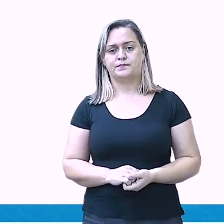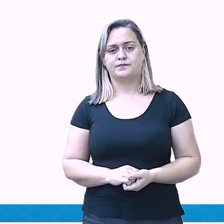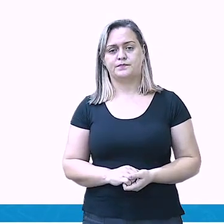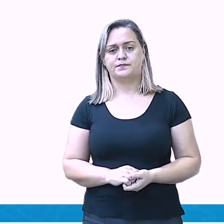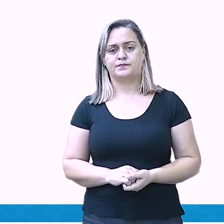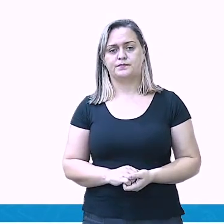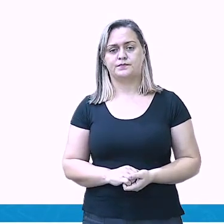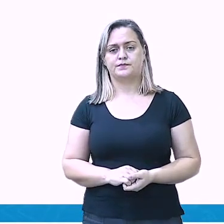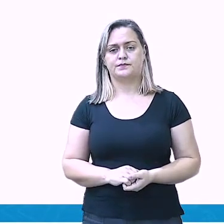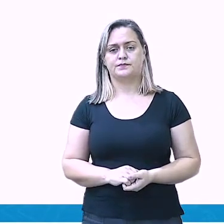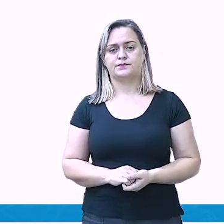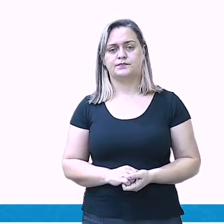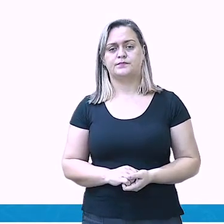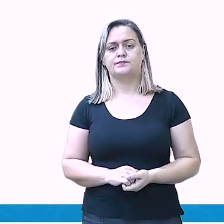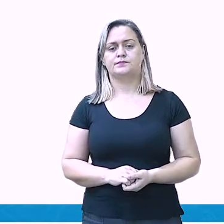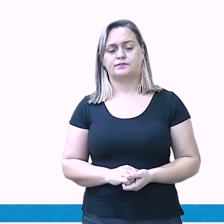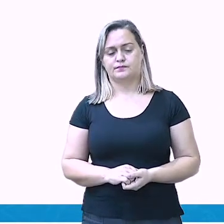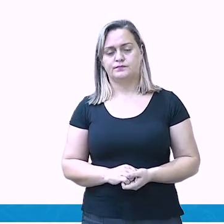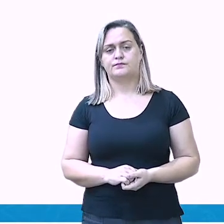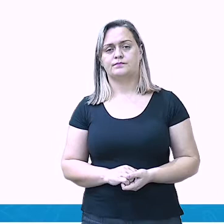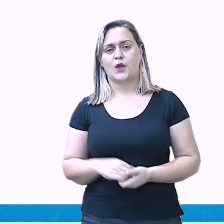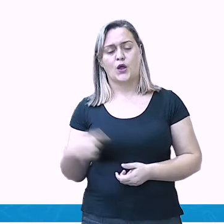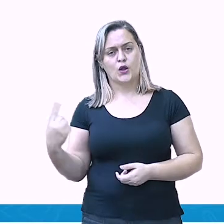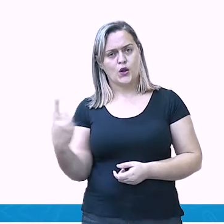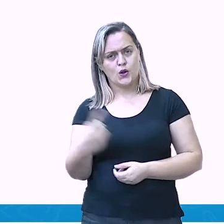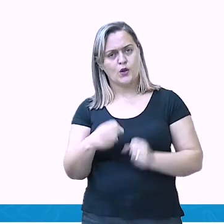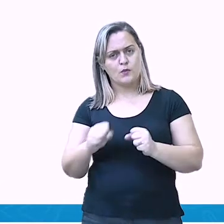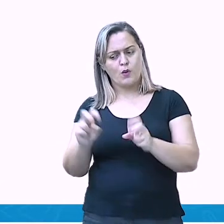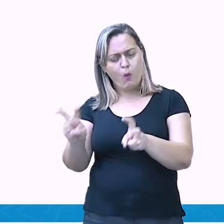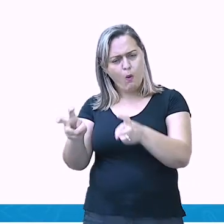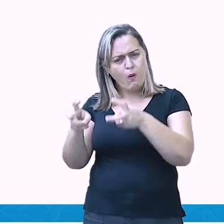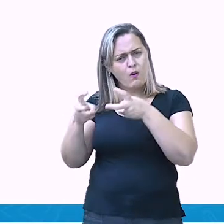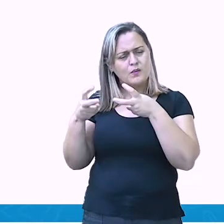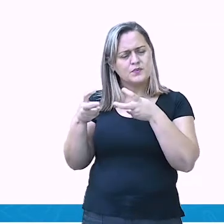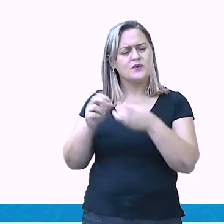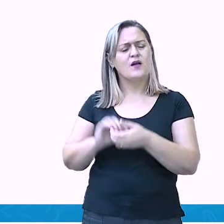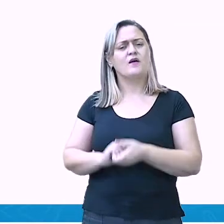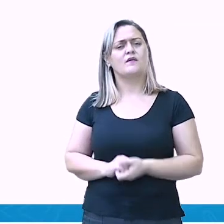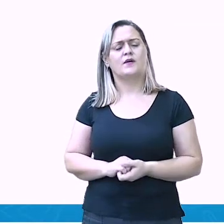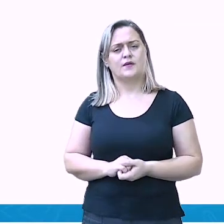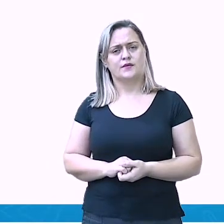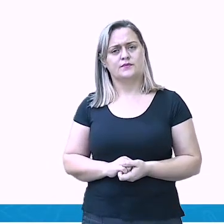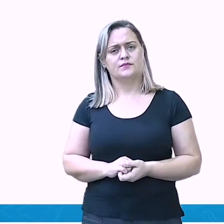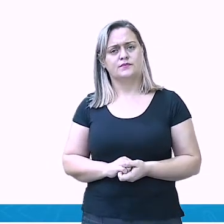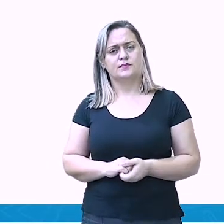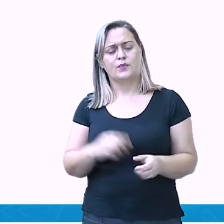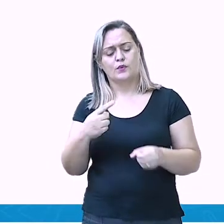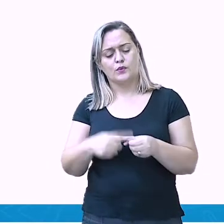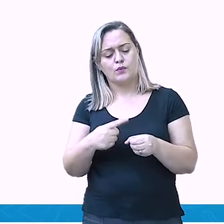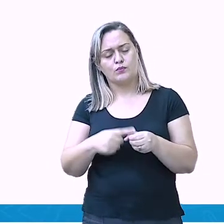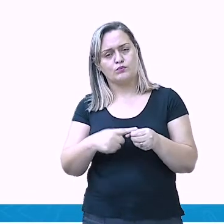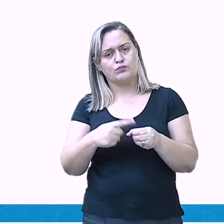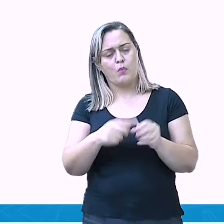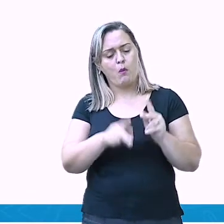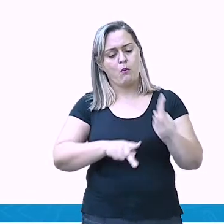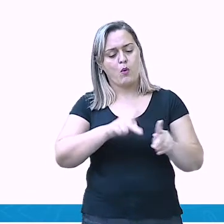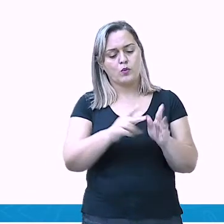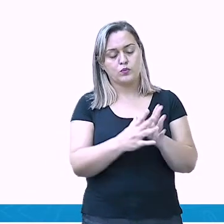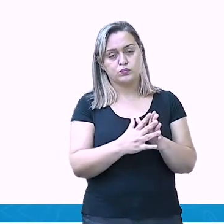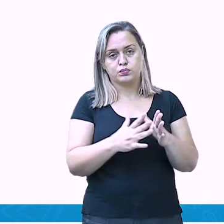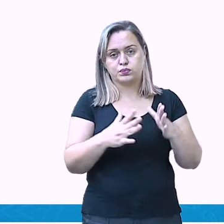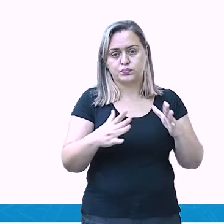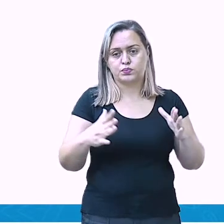Que foi o que nós conseguimos observar de 1940 até 2010.